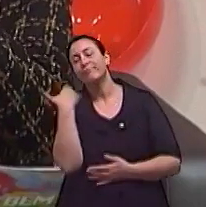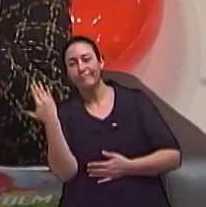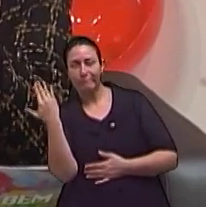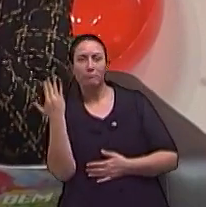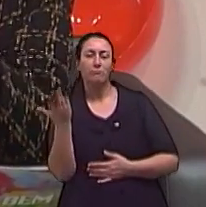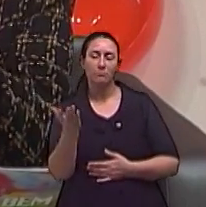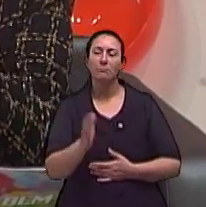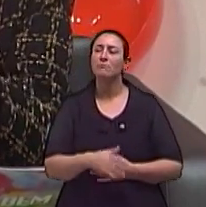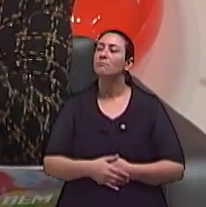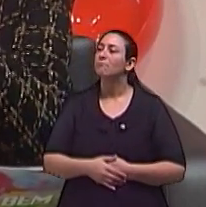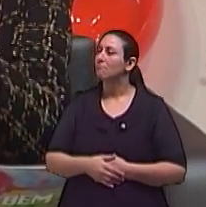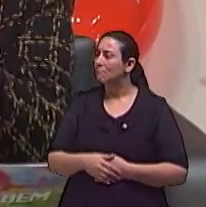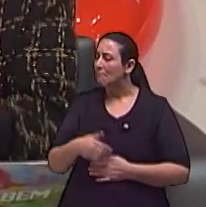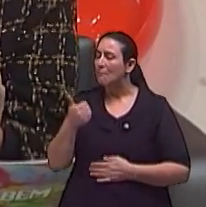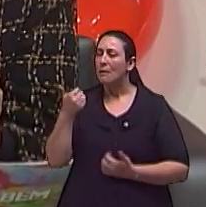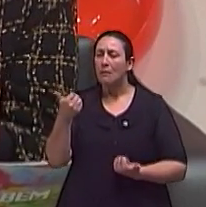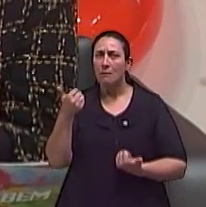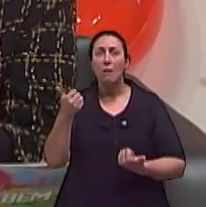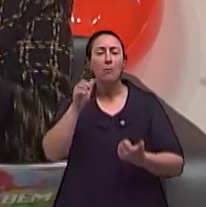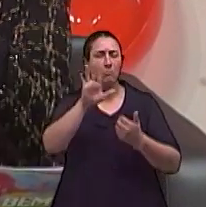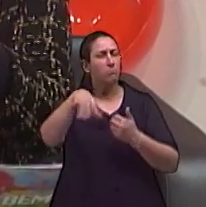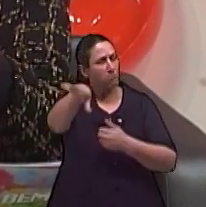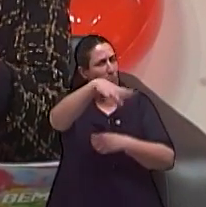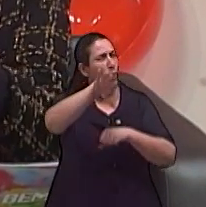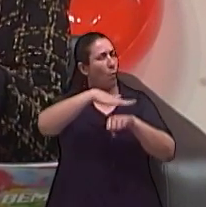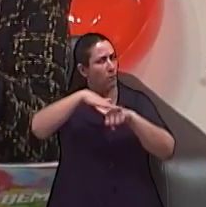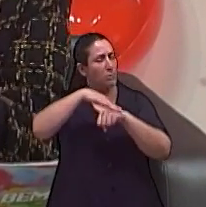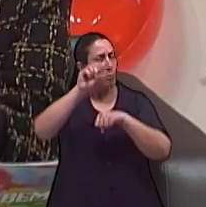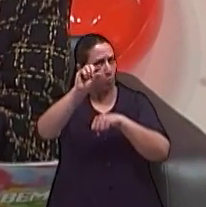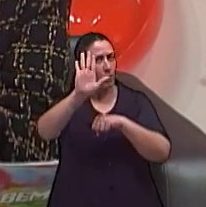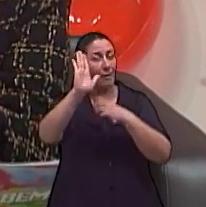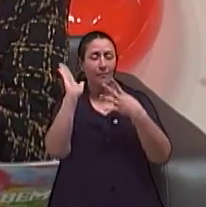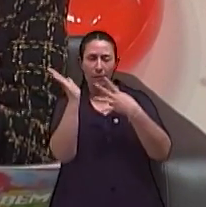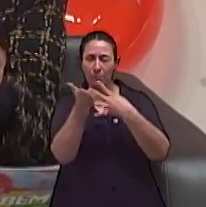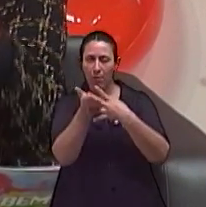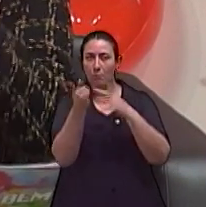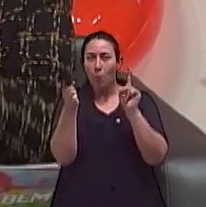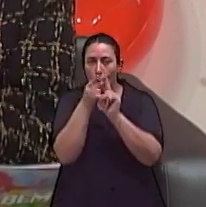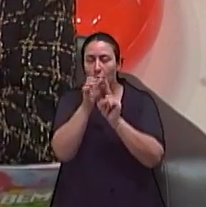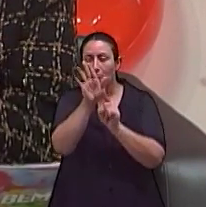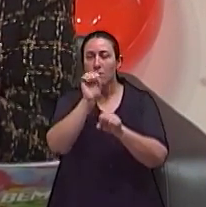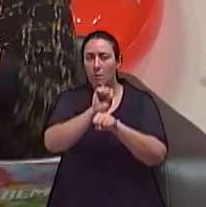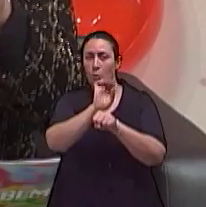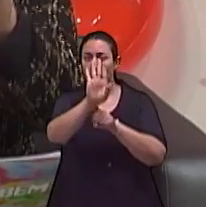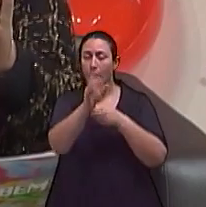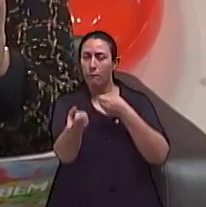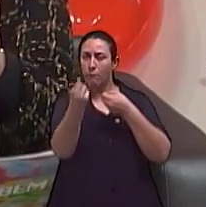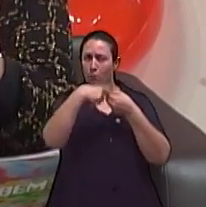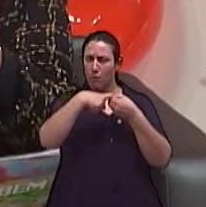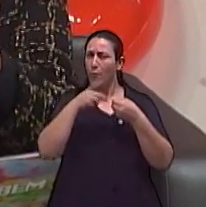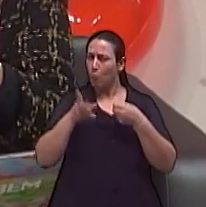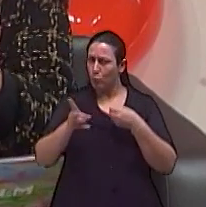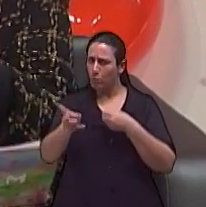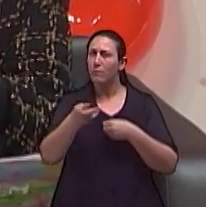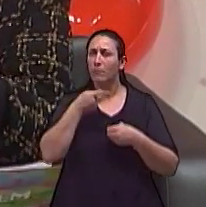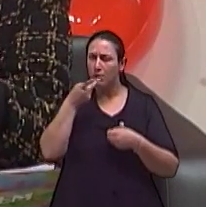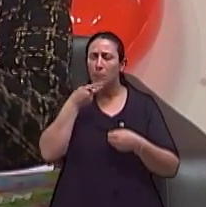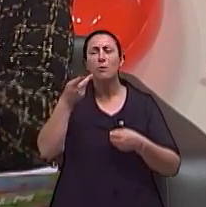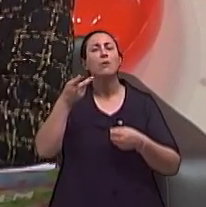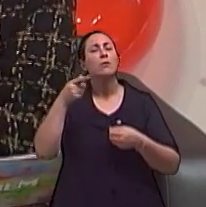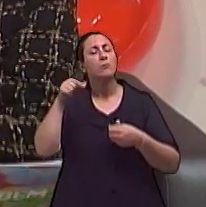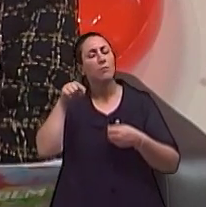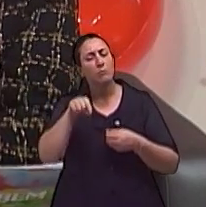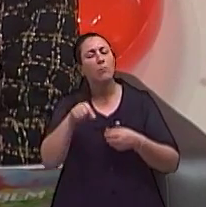Bom, nós vamos deixar também para vocês conversarem um pouquinho, só um pouquinho, que o nosso intervalo é curto, e a gente já volta. E vamos continuar sim a